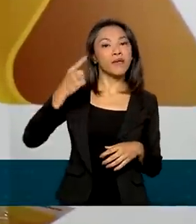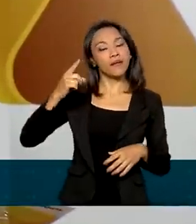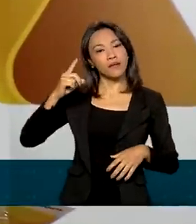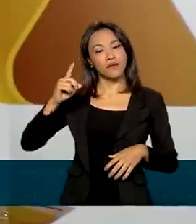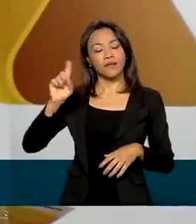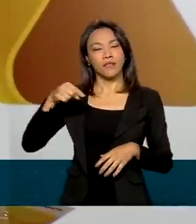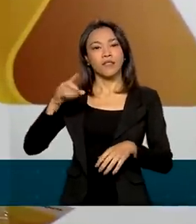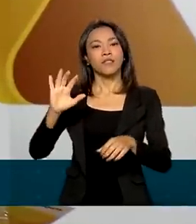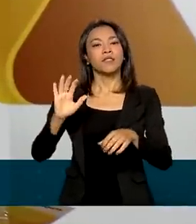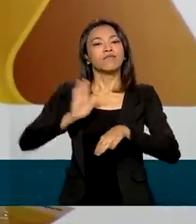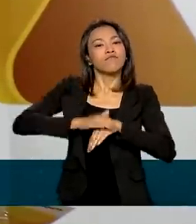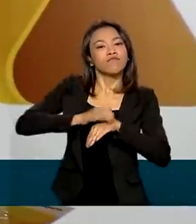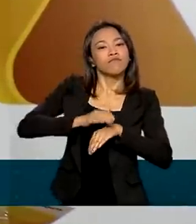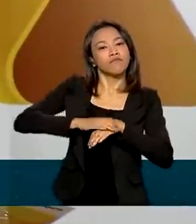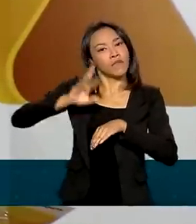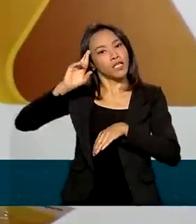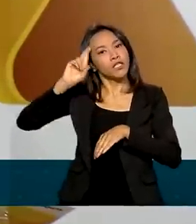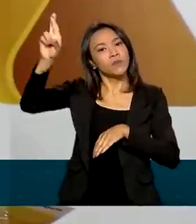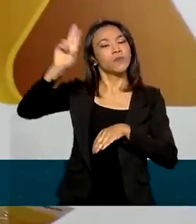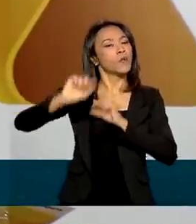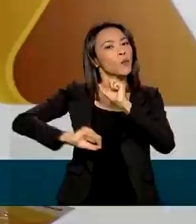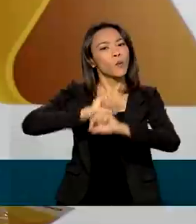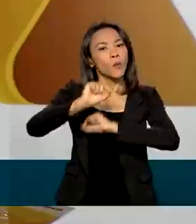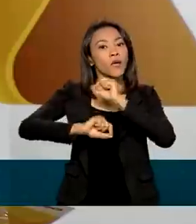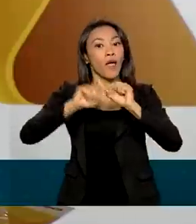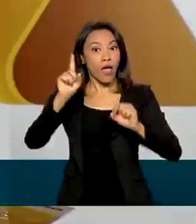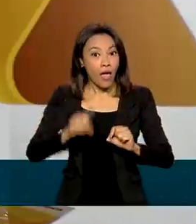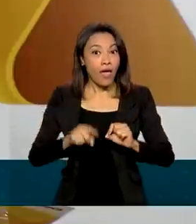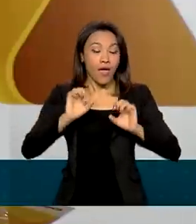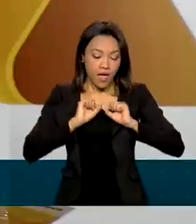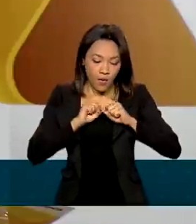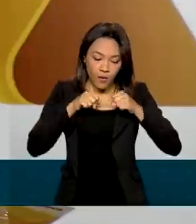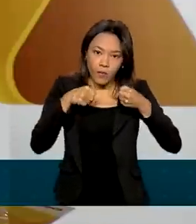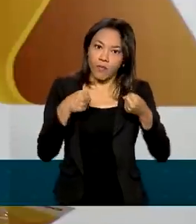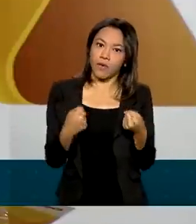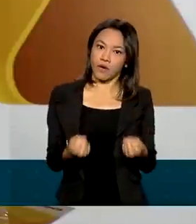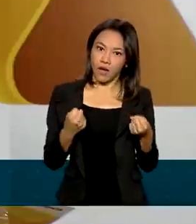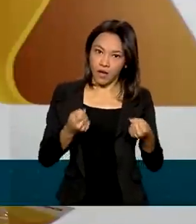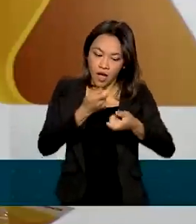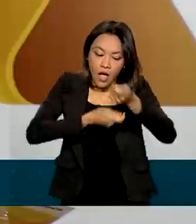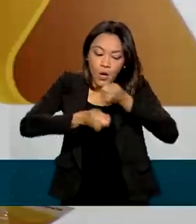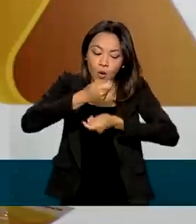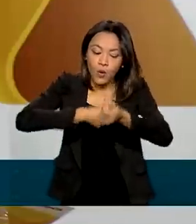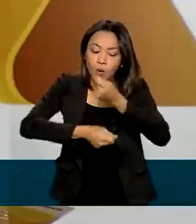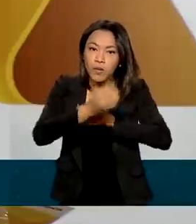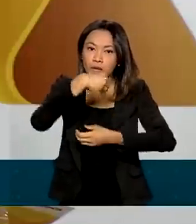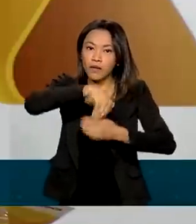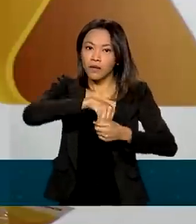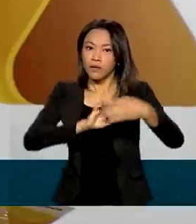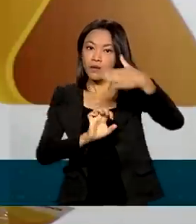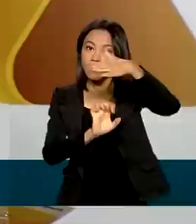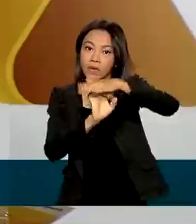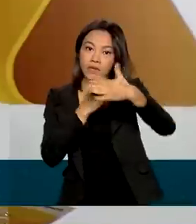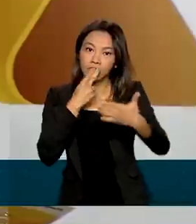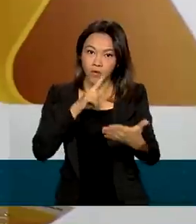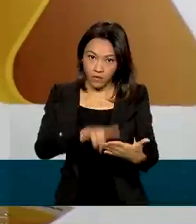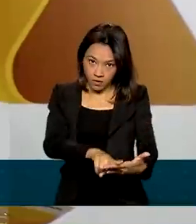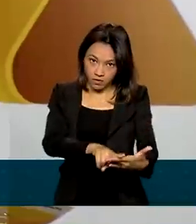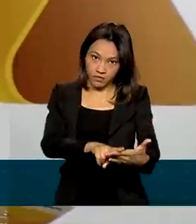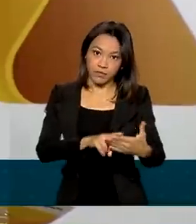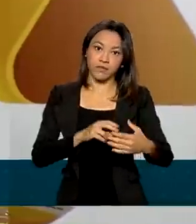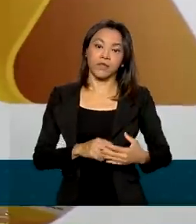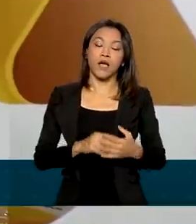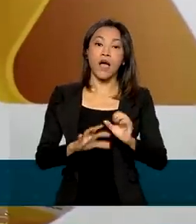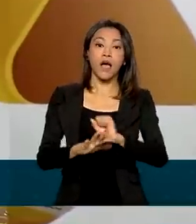foram, justamente, recuperar a estatal economicamente e financeiramente,